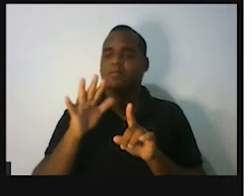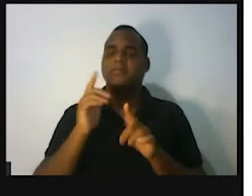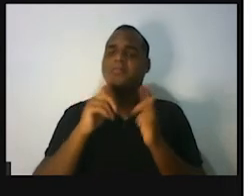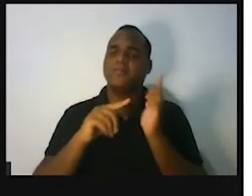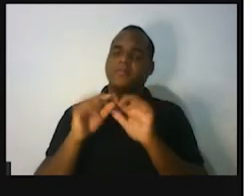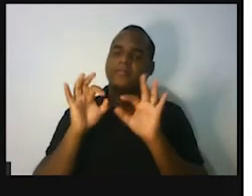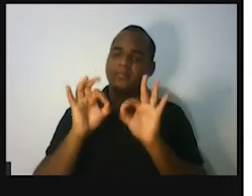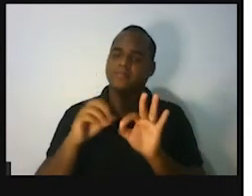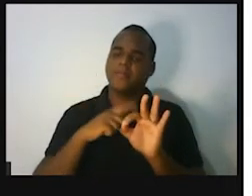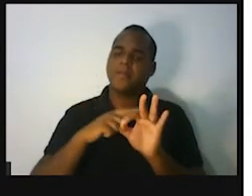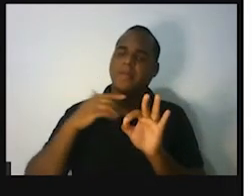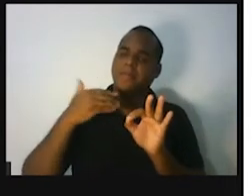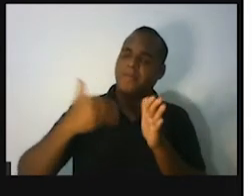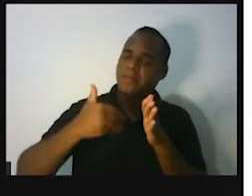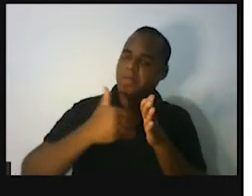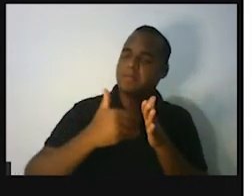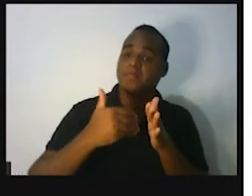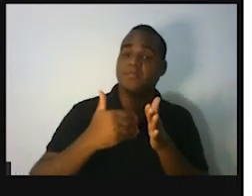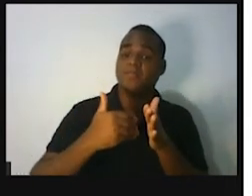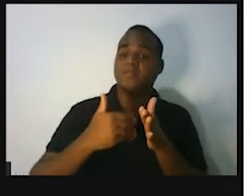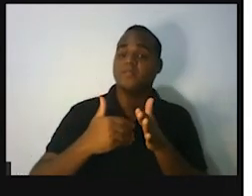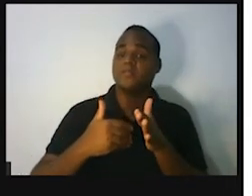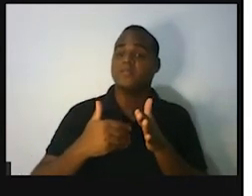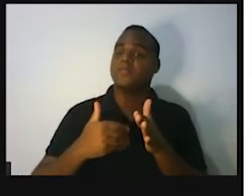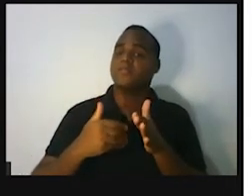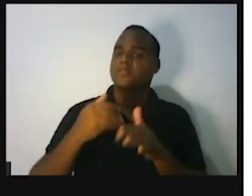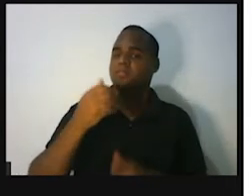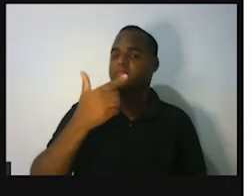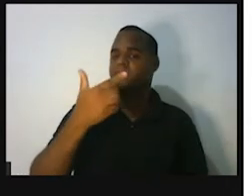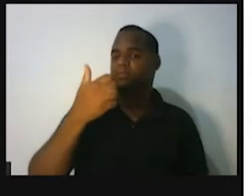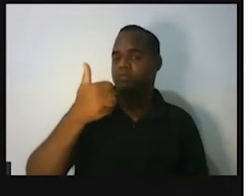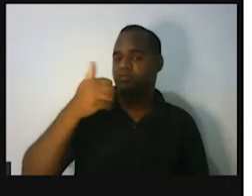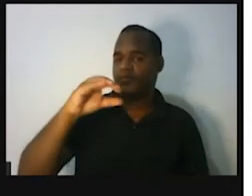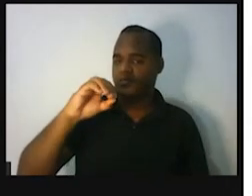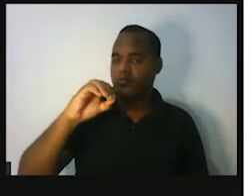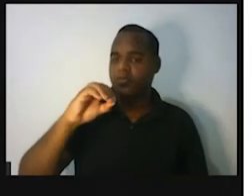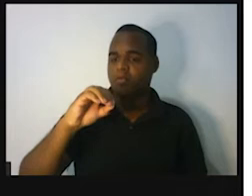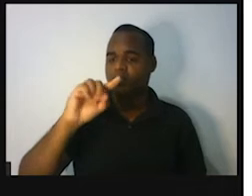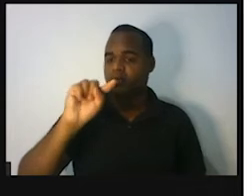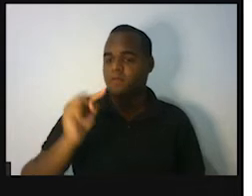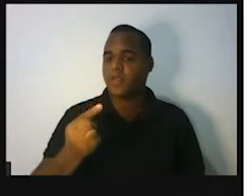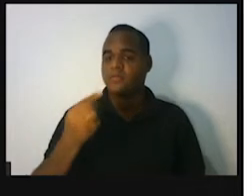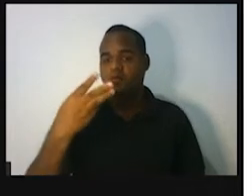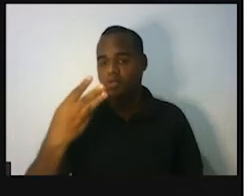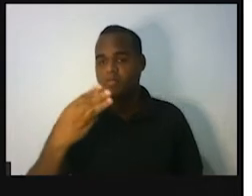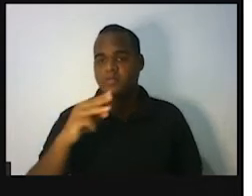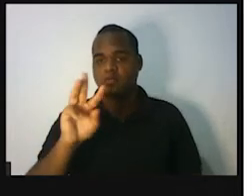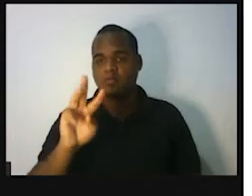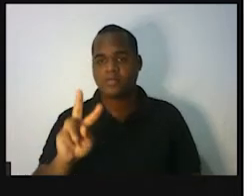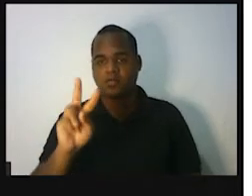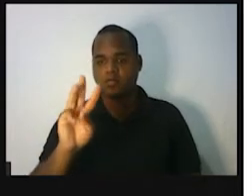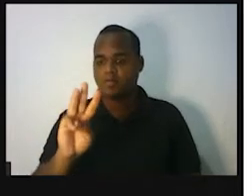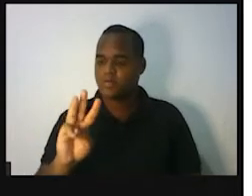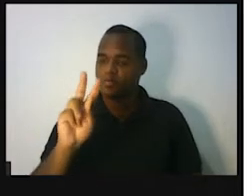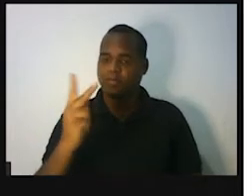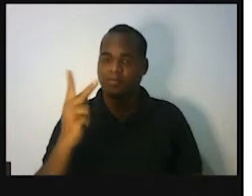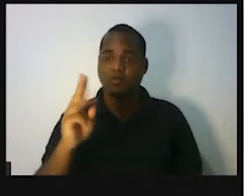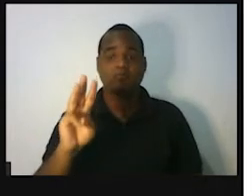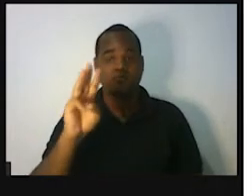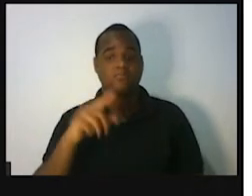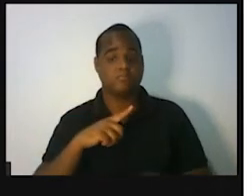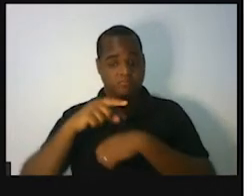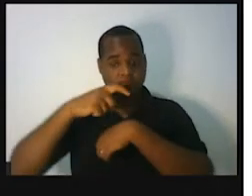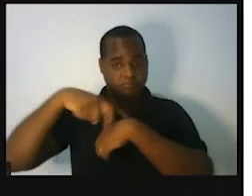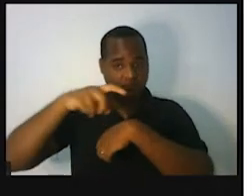foi de aproximadamente 210,3 kilowatt-hora. Então,